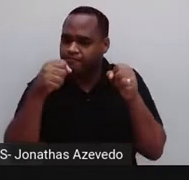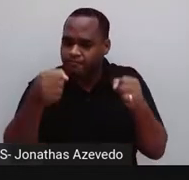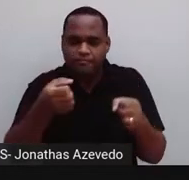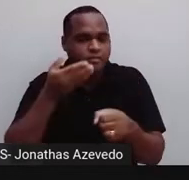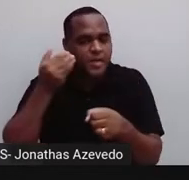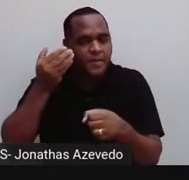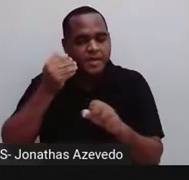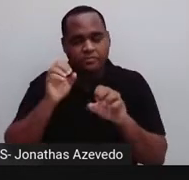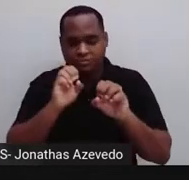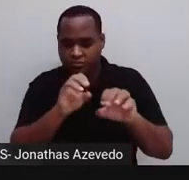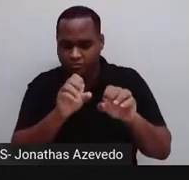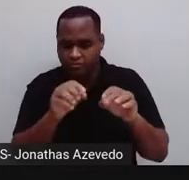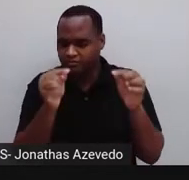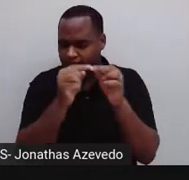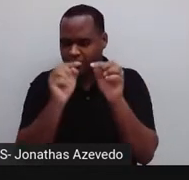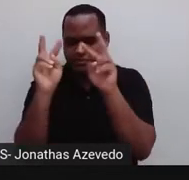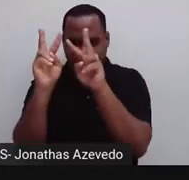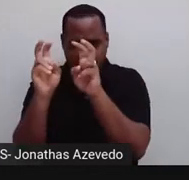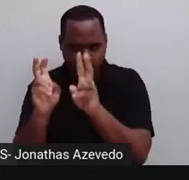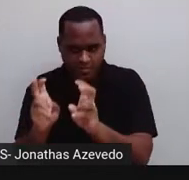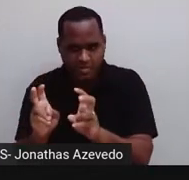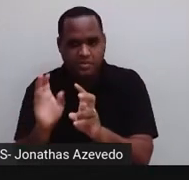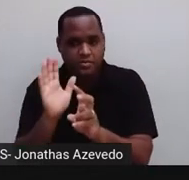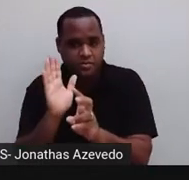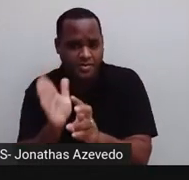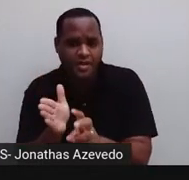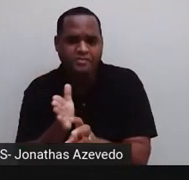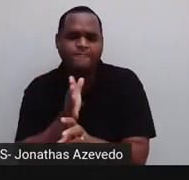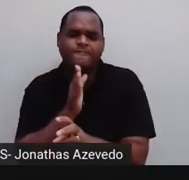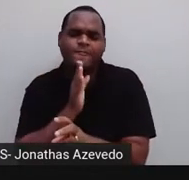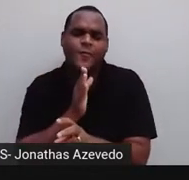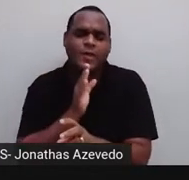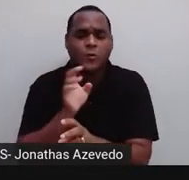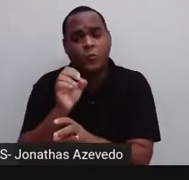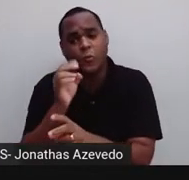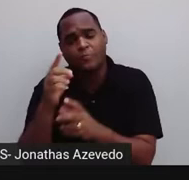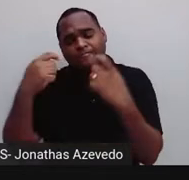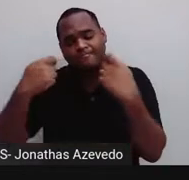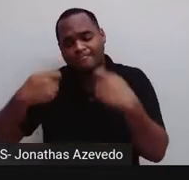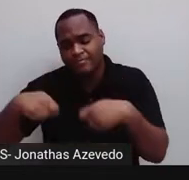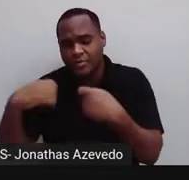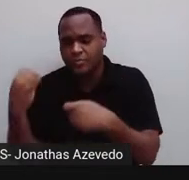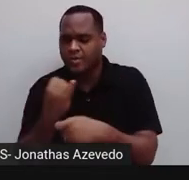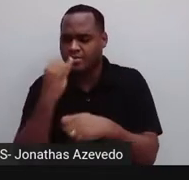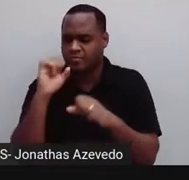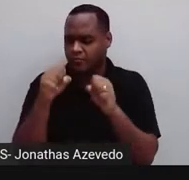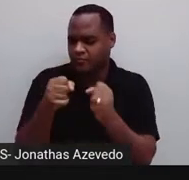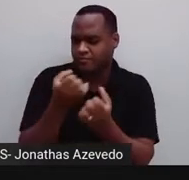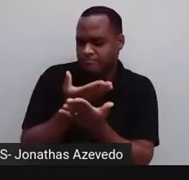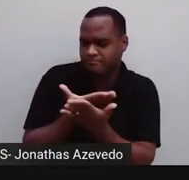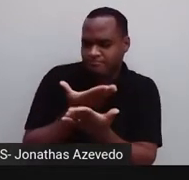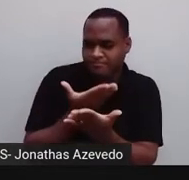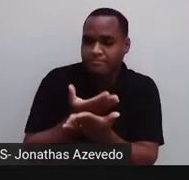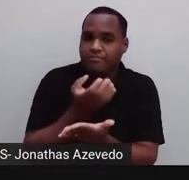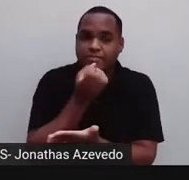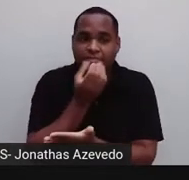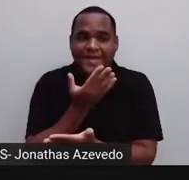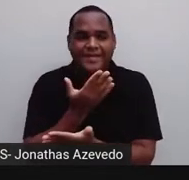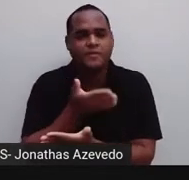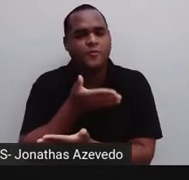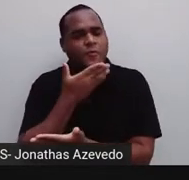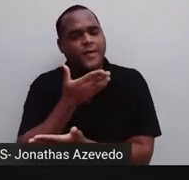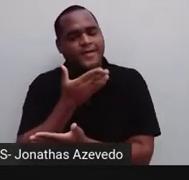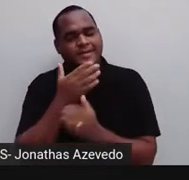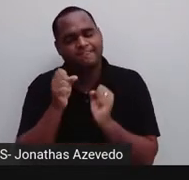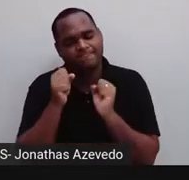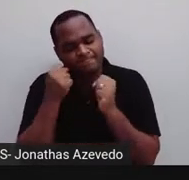de um assunto que você precise, tá bom? Você precise ter aí conhecimento,